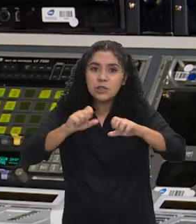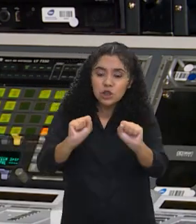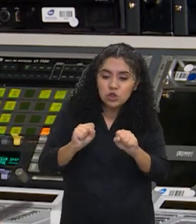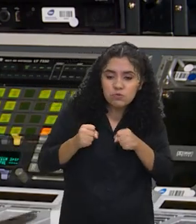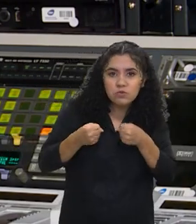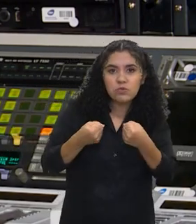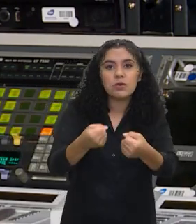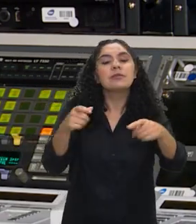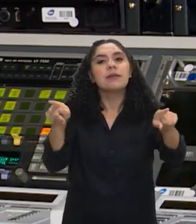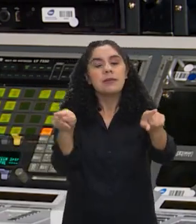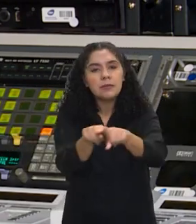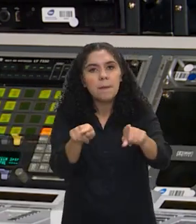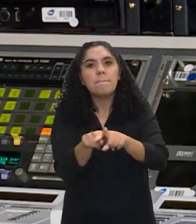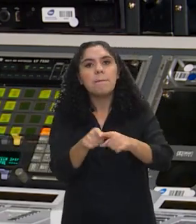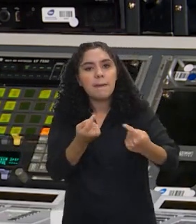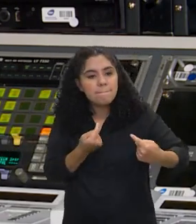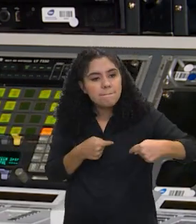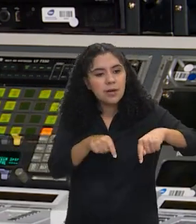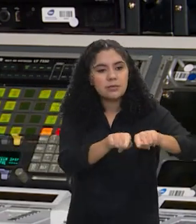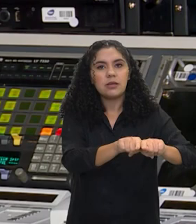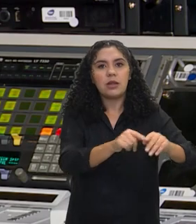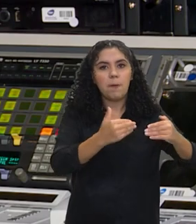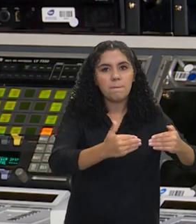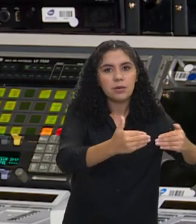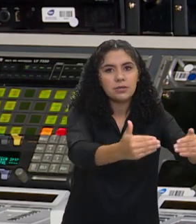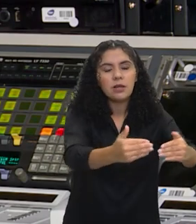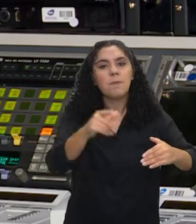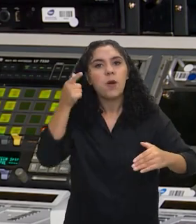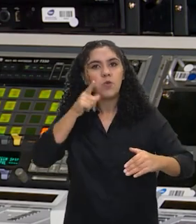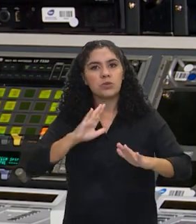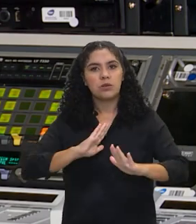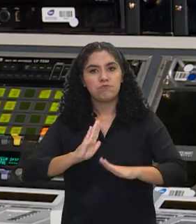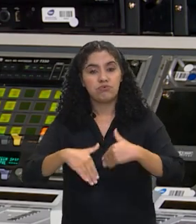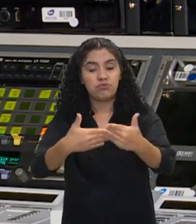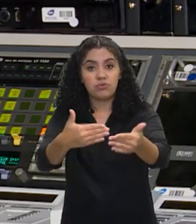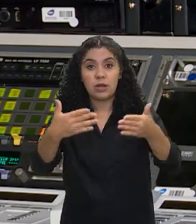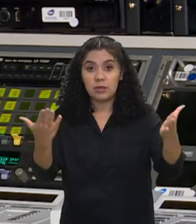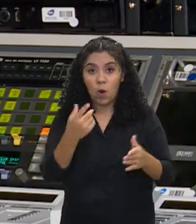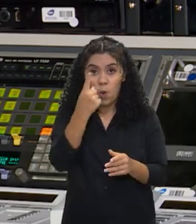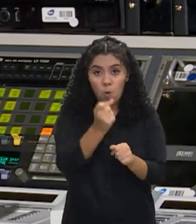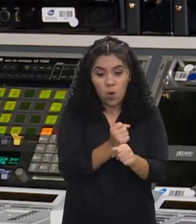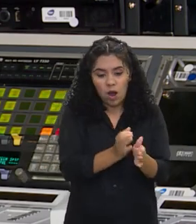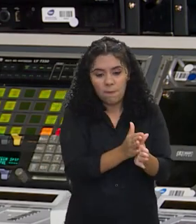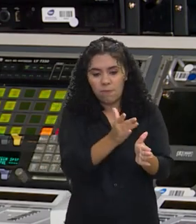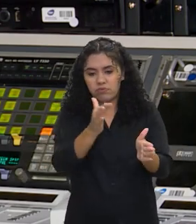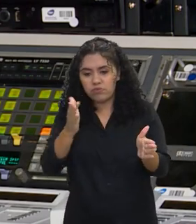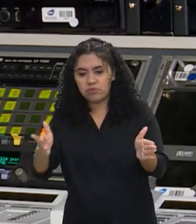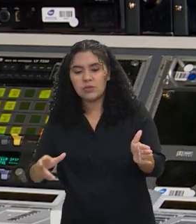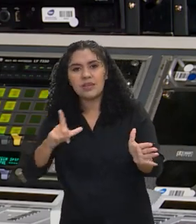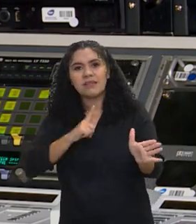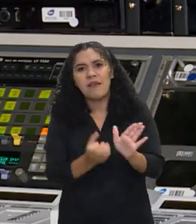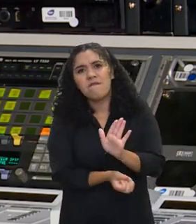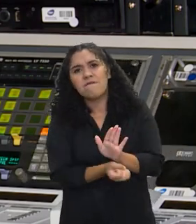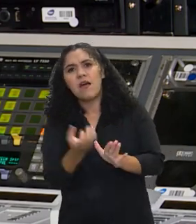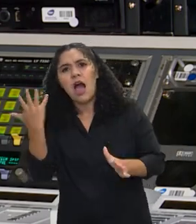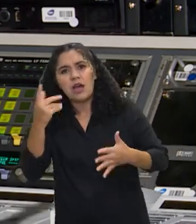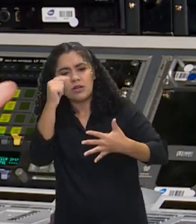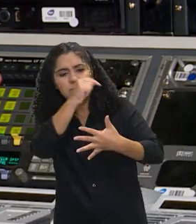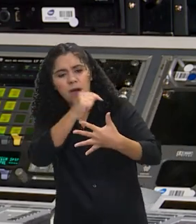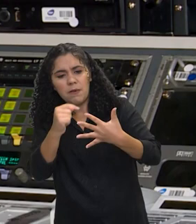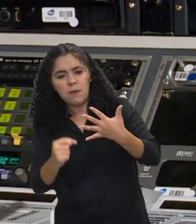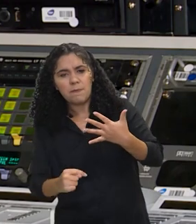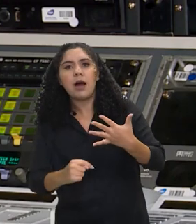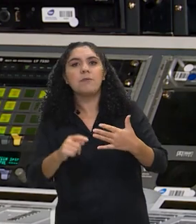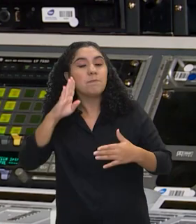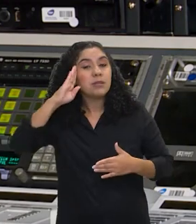e parcerias com esses ministérios temáticos para que essa agenda possa avançar. Então, esse primeiro ano foi marcado por uma série de atuações, nós nessas